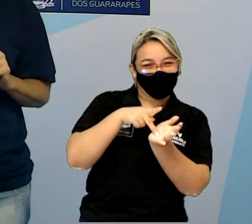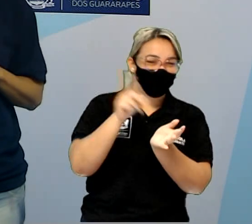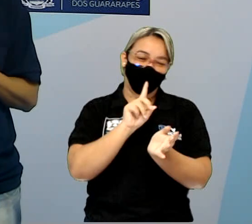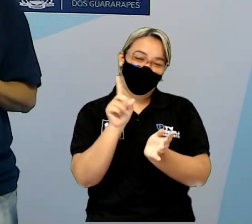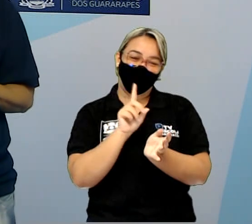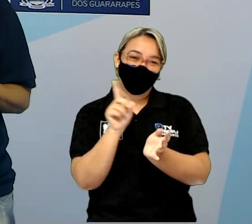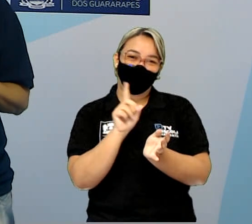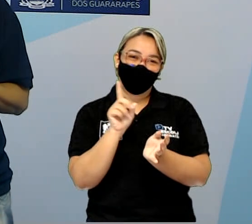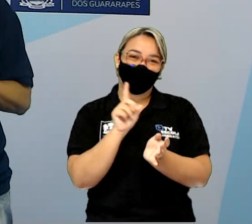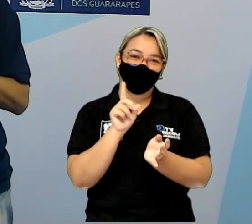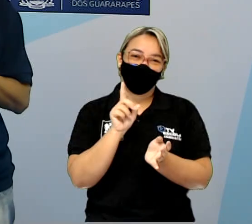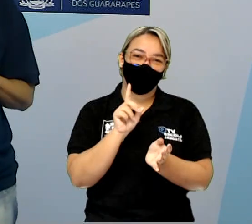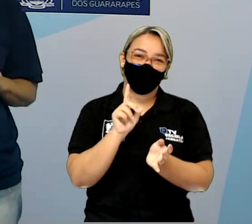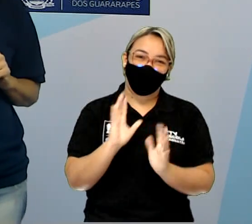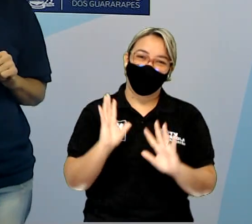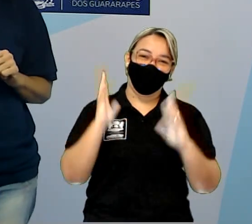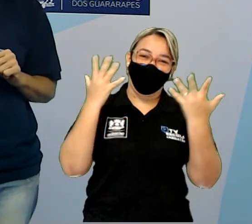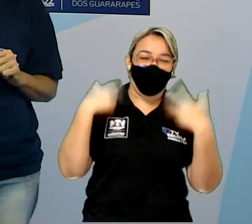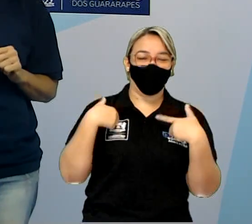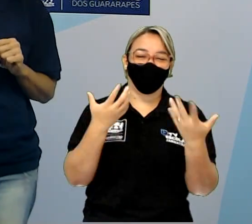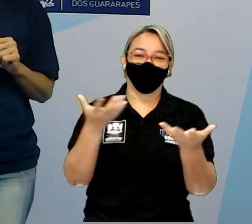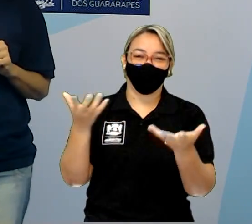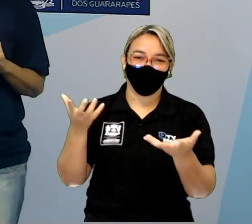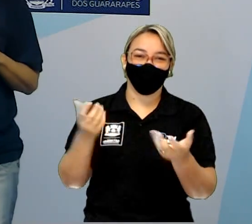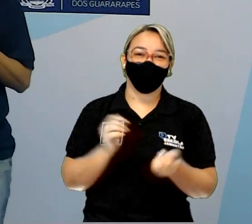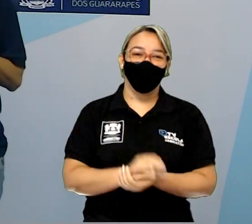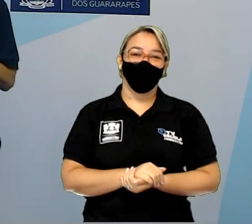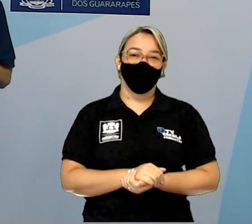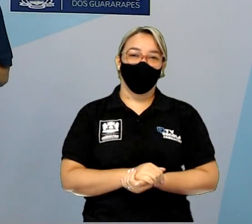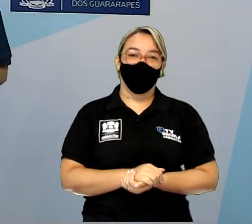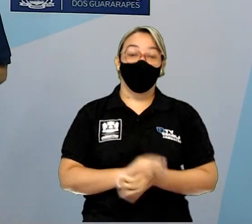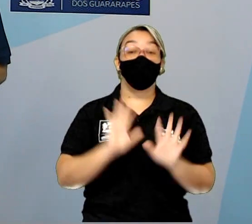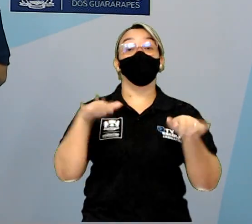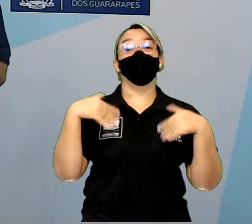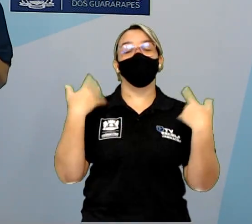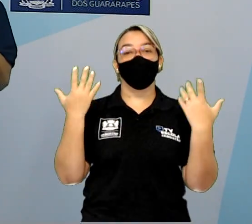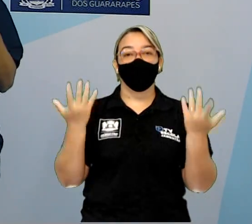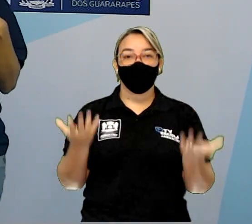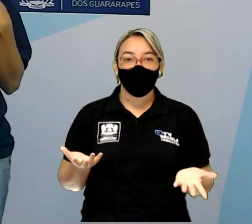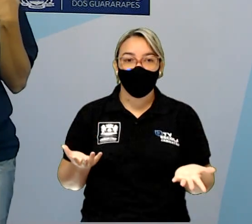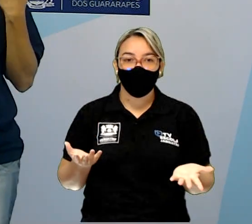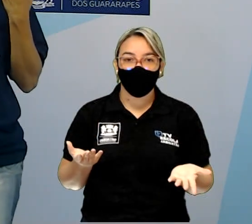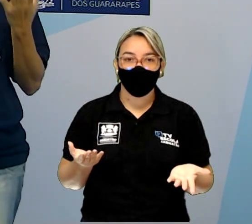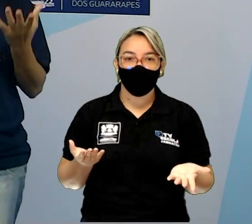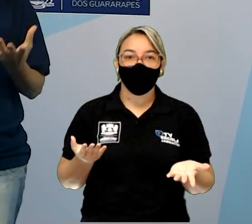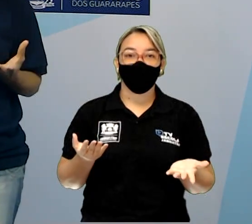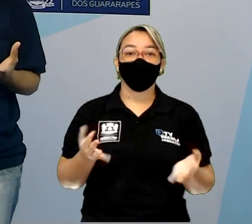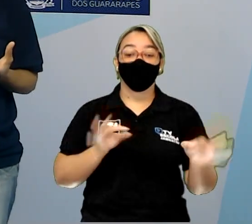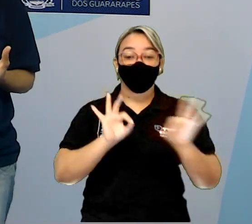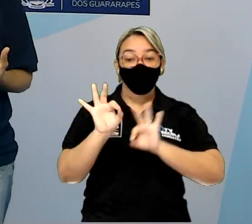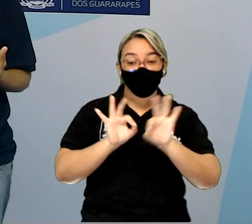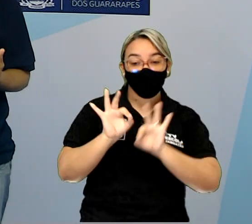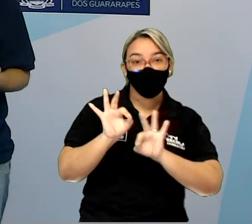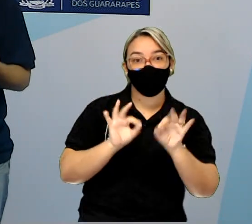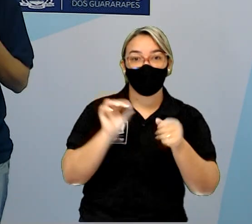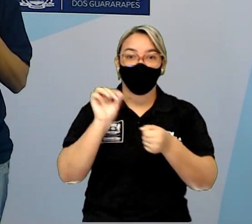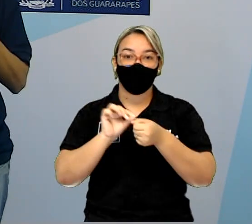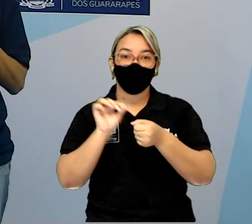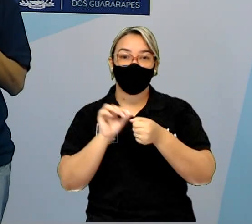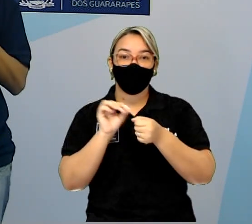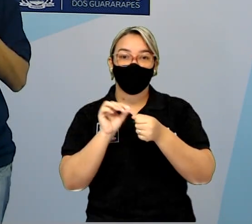eu para essa festa de aniversário. Então, para fazer o convite,